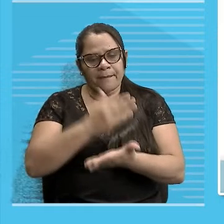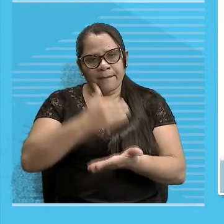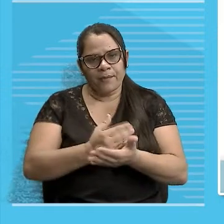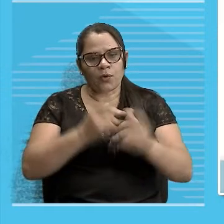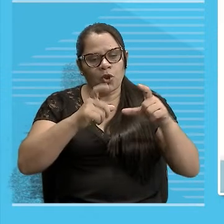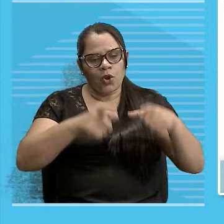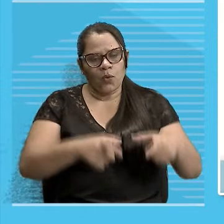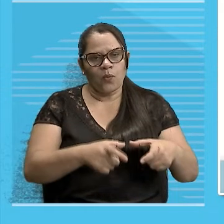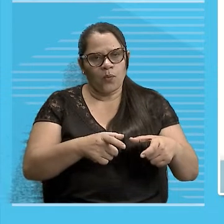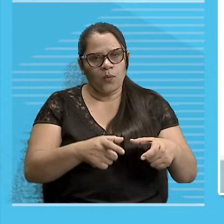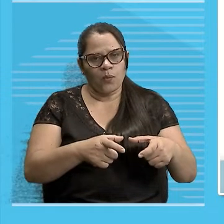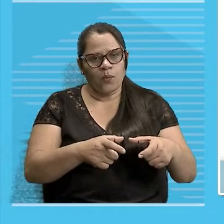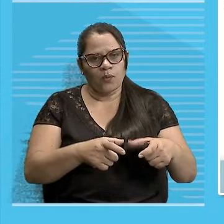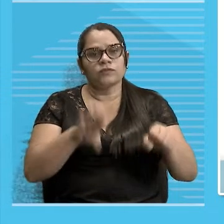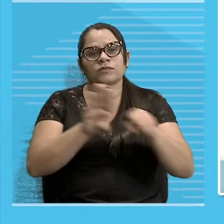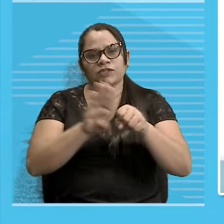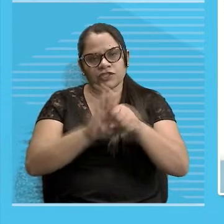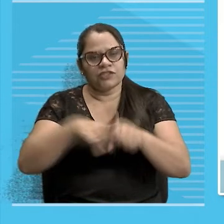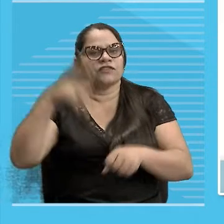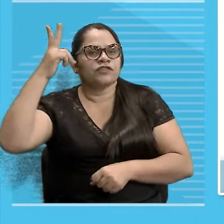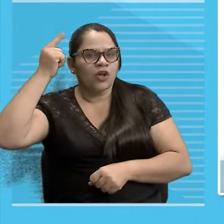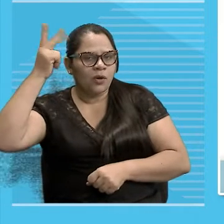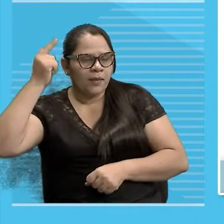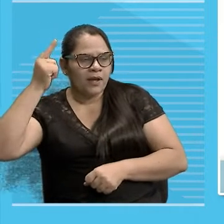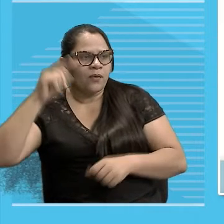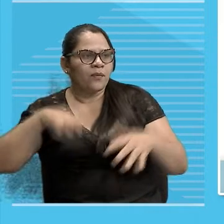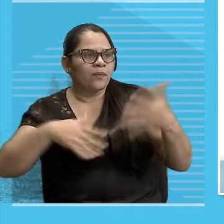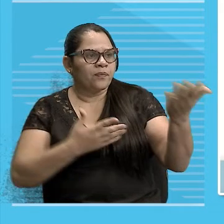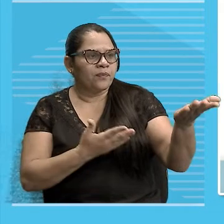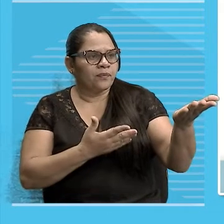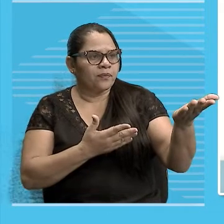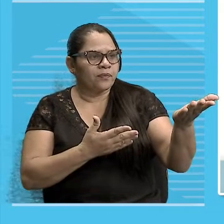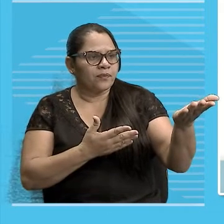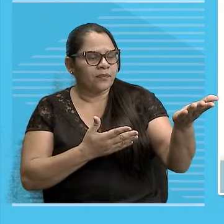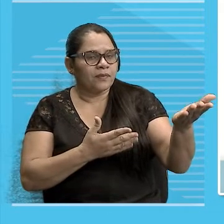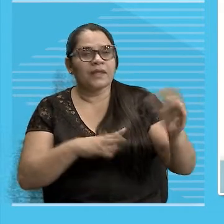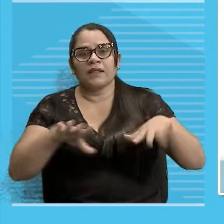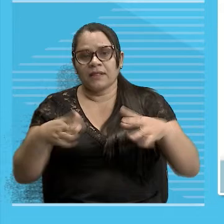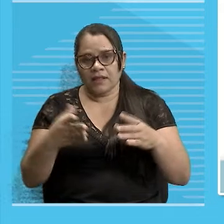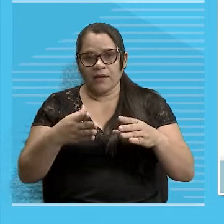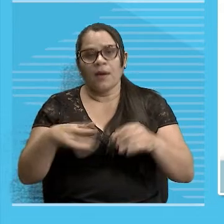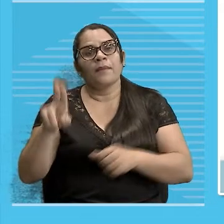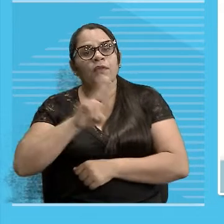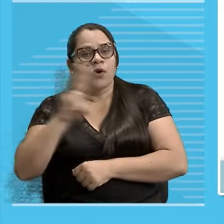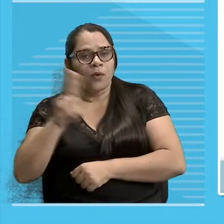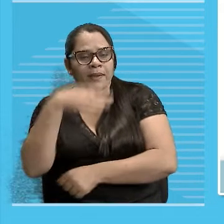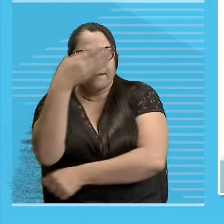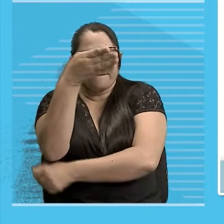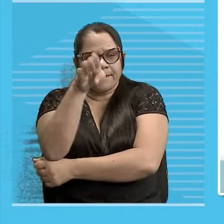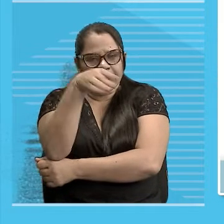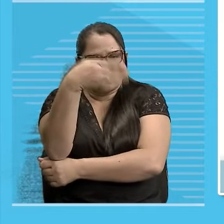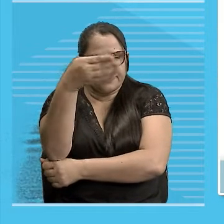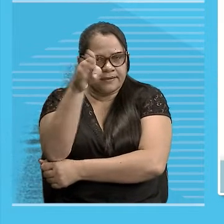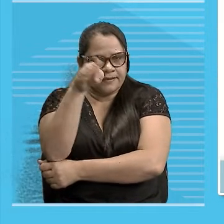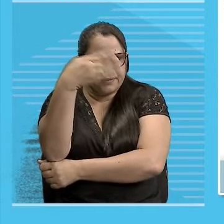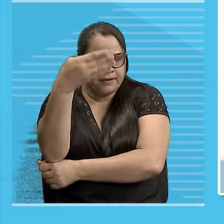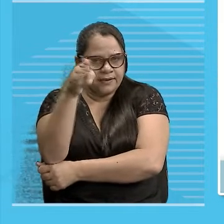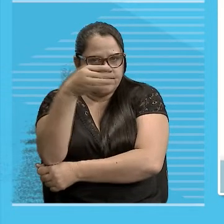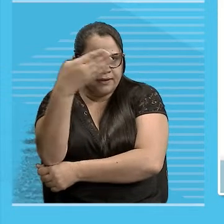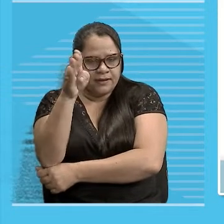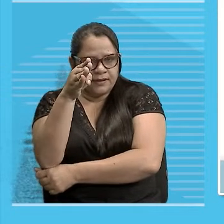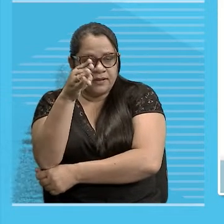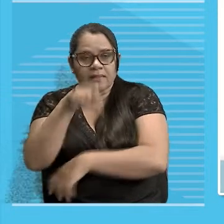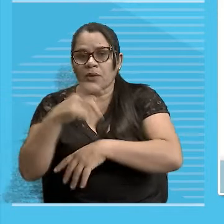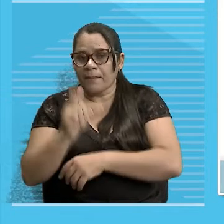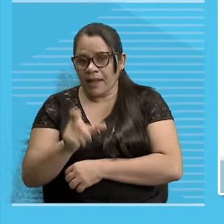Veja Uma bandeira Essa bandeira especificamente Gente Com esses detalhes Com esses elementos Tá Não verbais